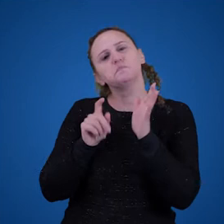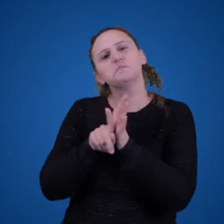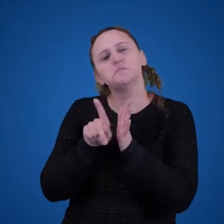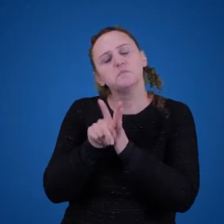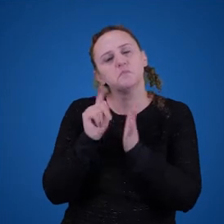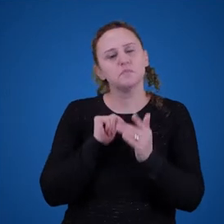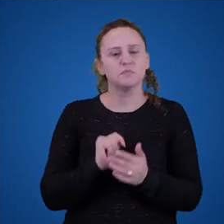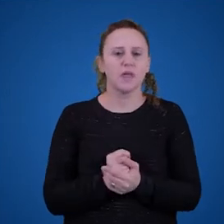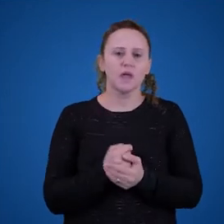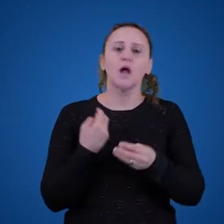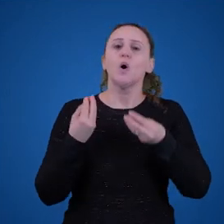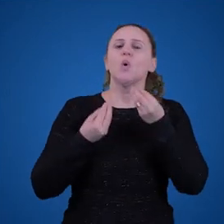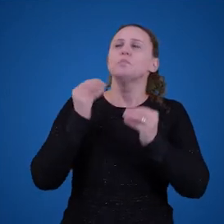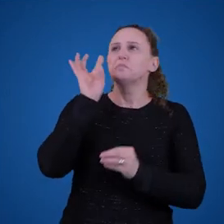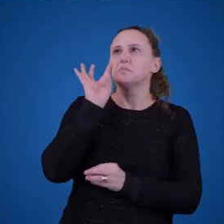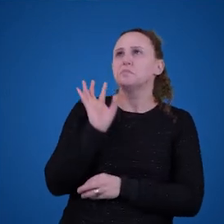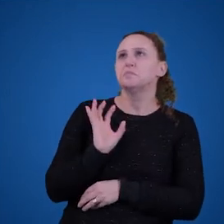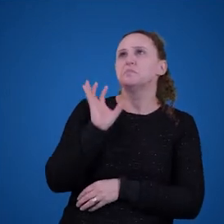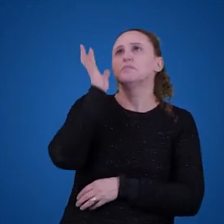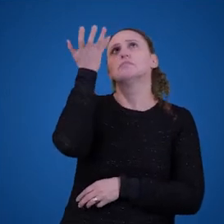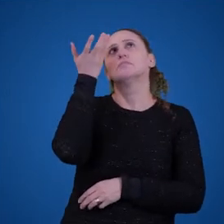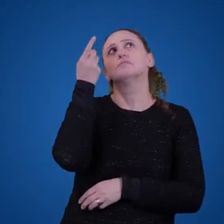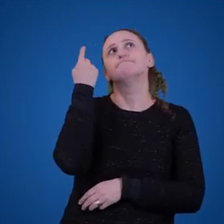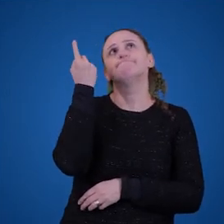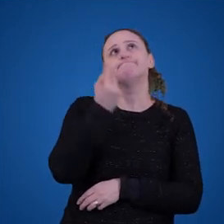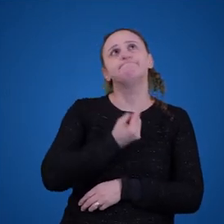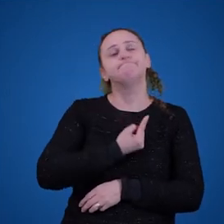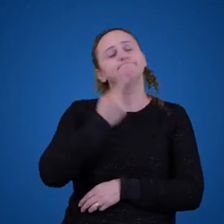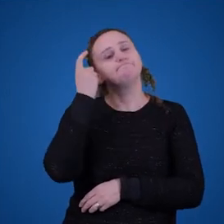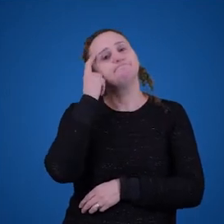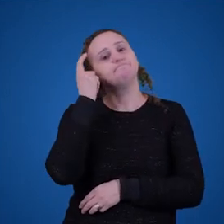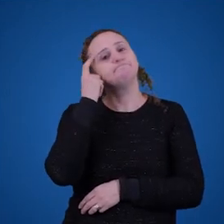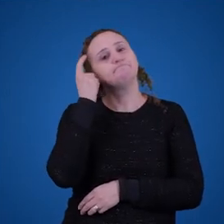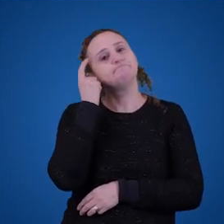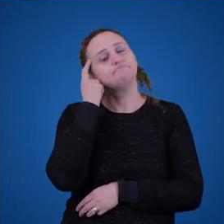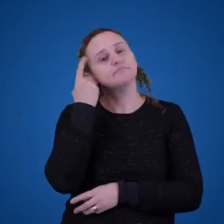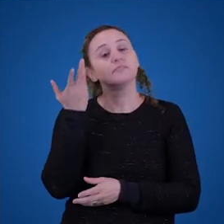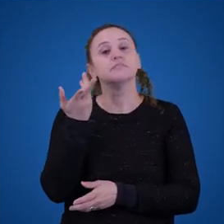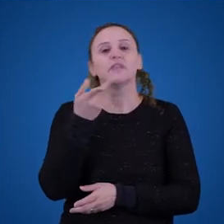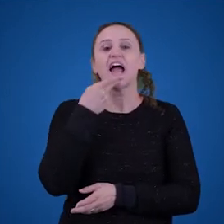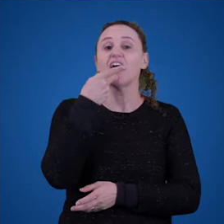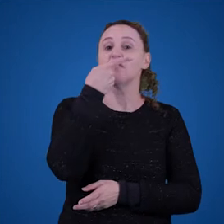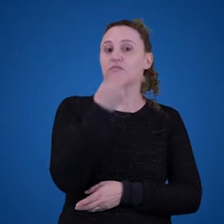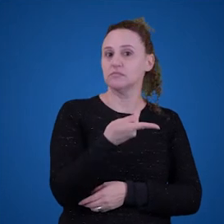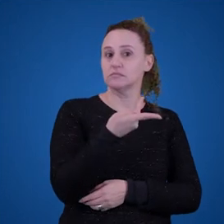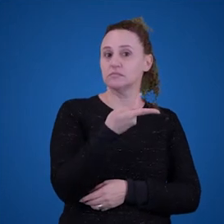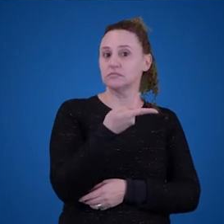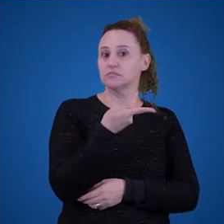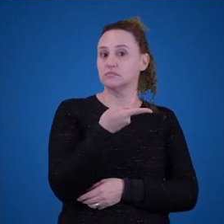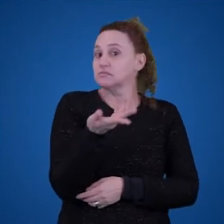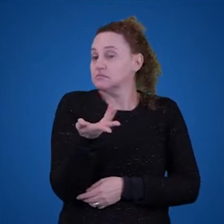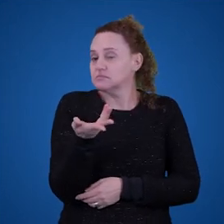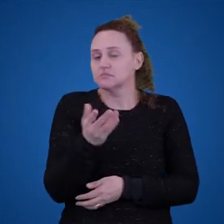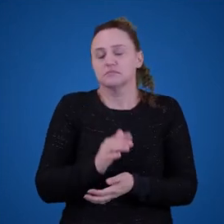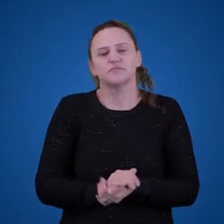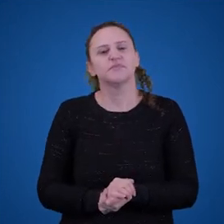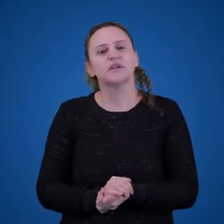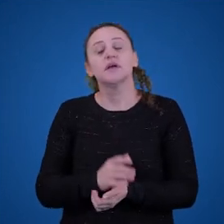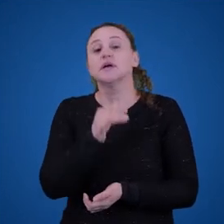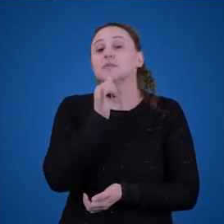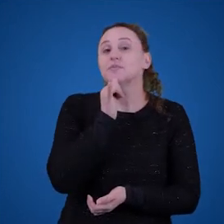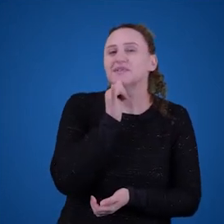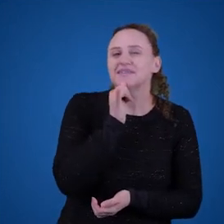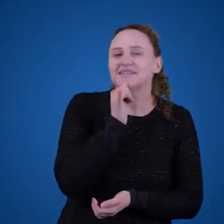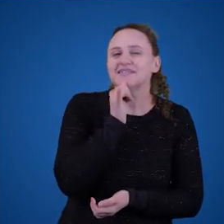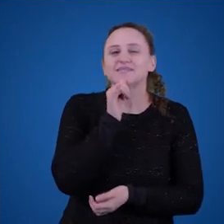o que diabos está acontecendo quando a gente pensa, por exemplo, ou melhor dizendo, fala em coisas como Guarapuava